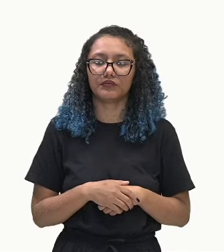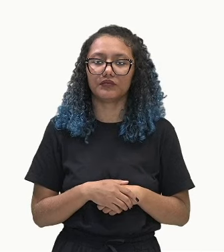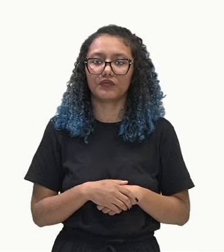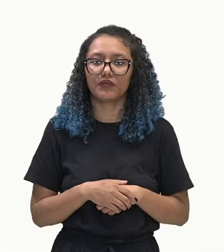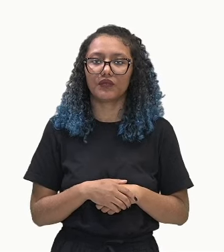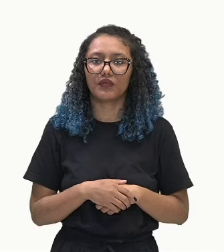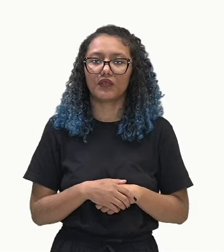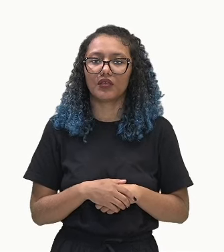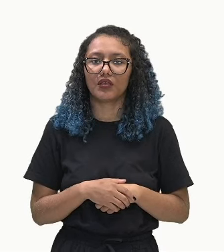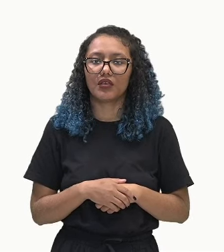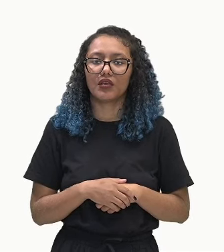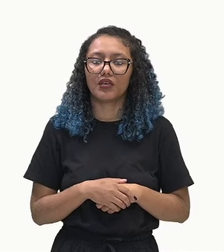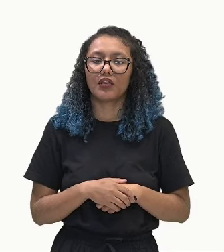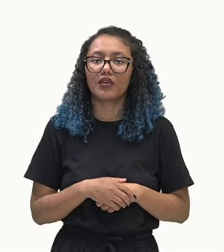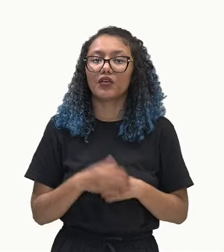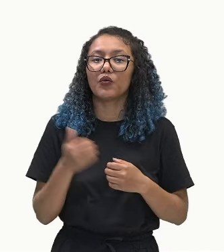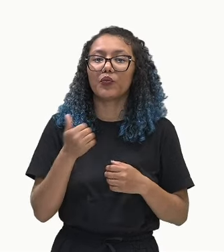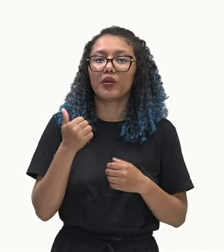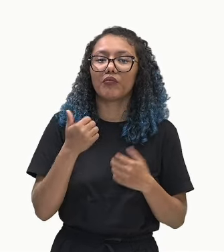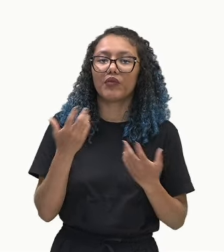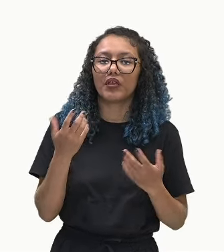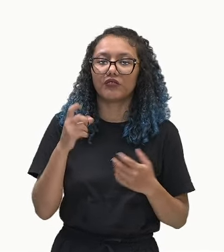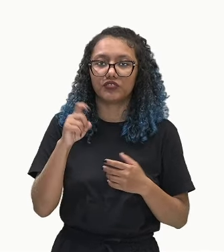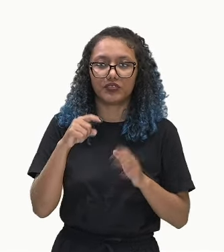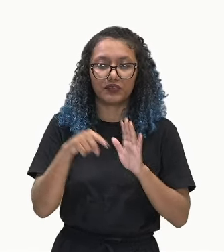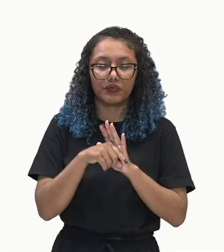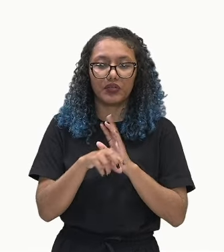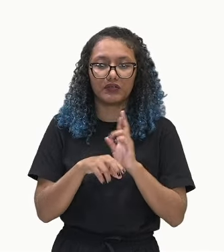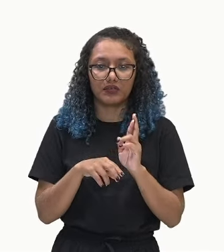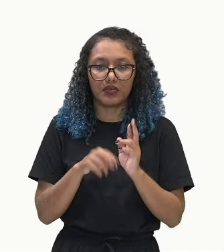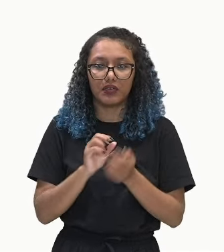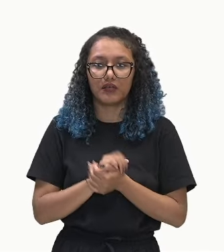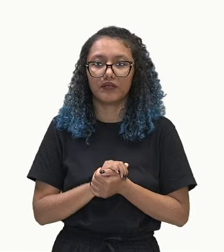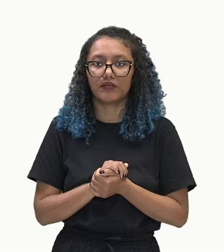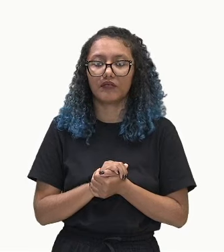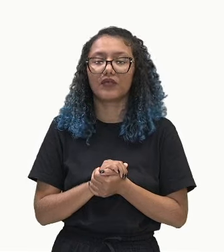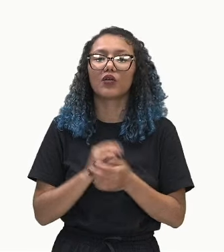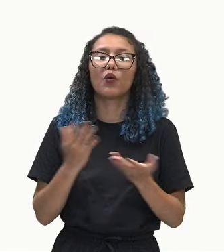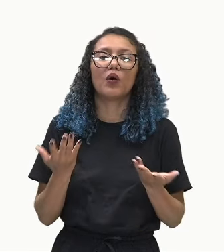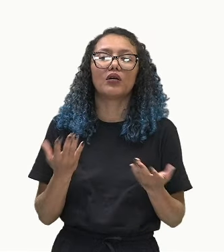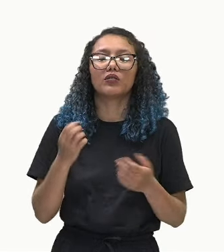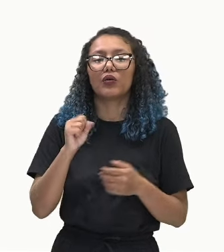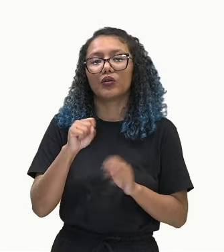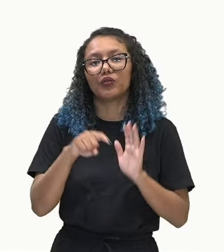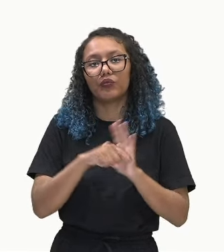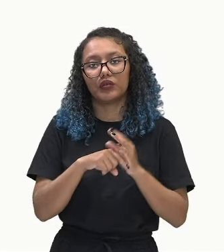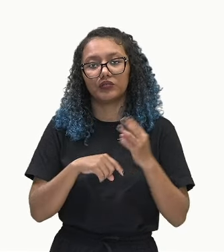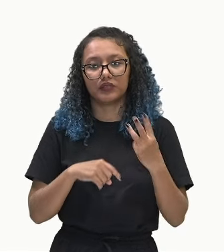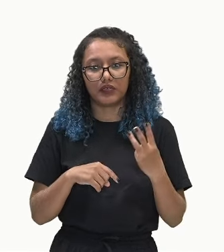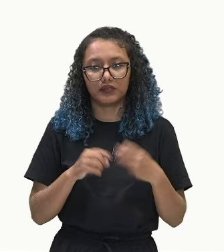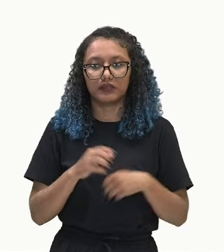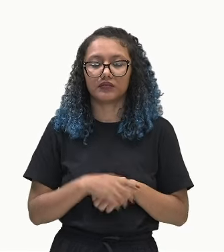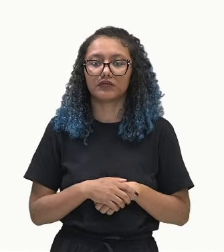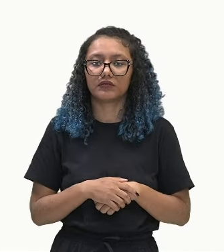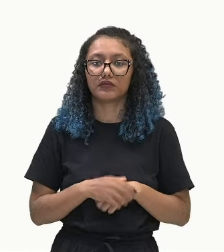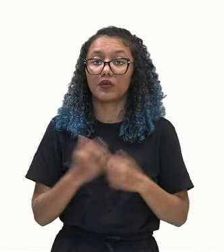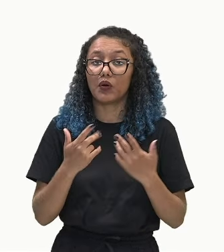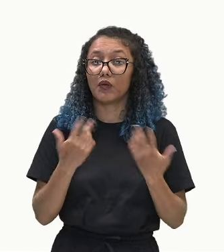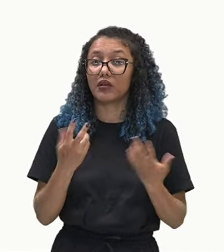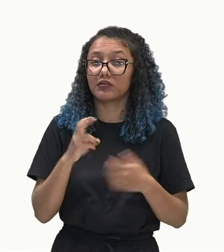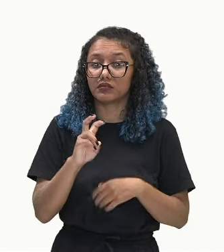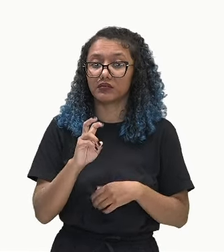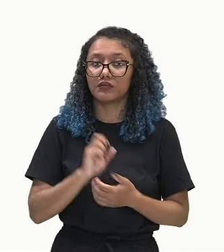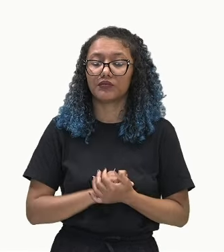O primeiro valor, x menos r, vai ser 8 menos 3. 8 menos 3, 5.